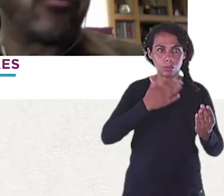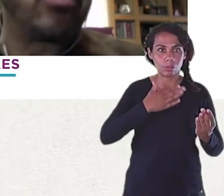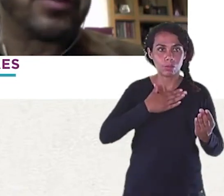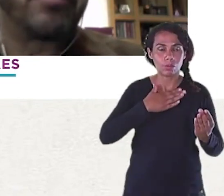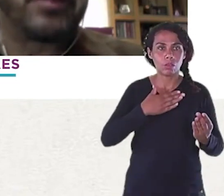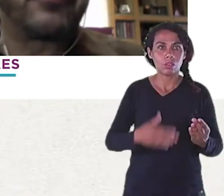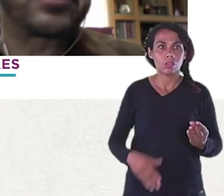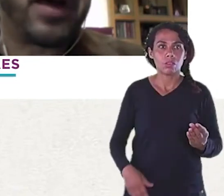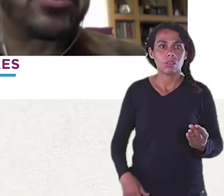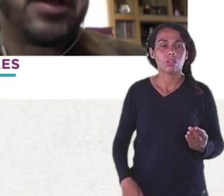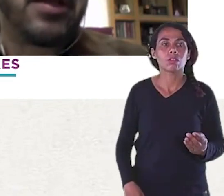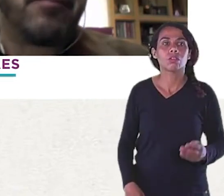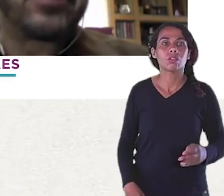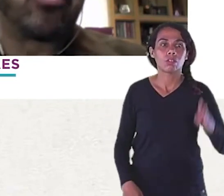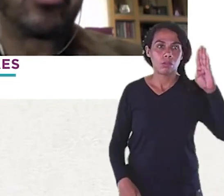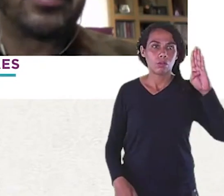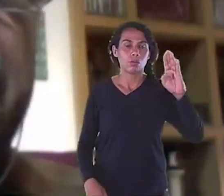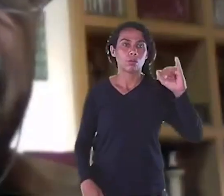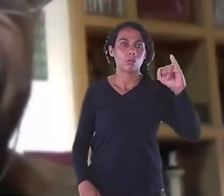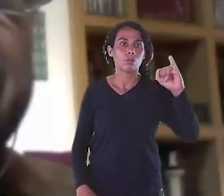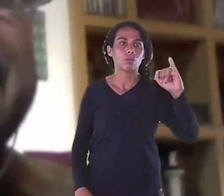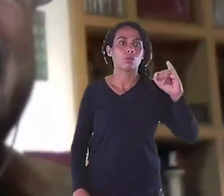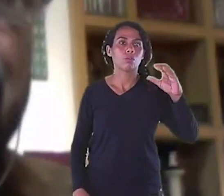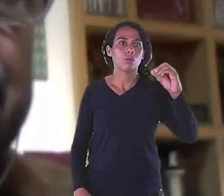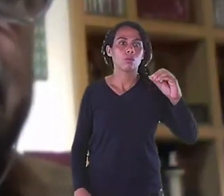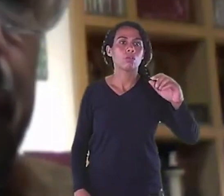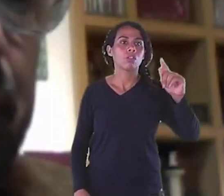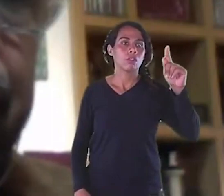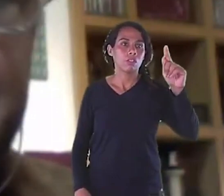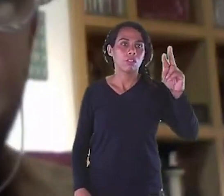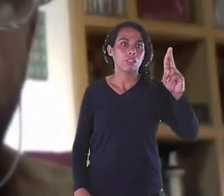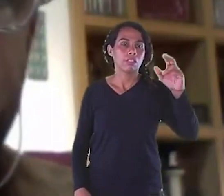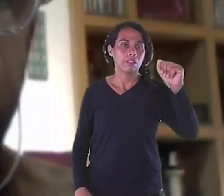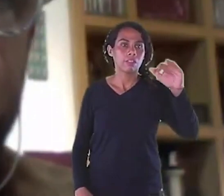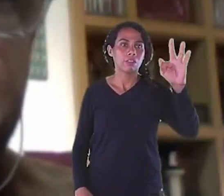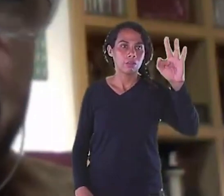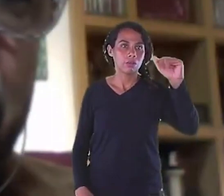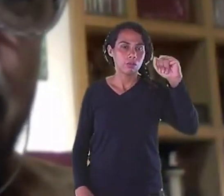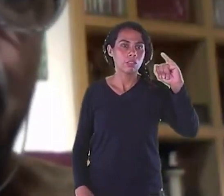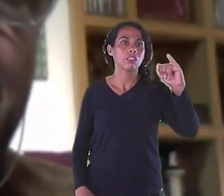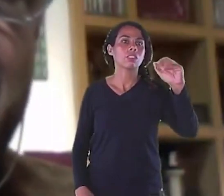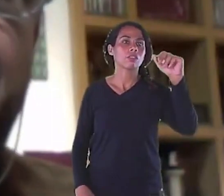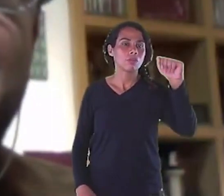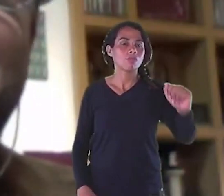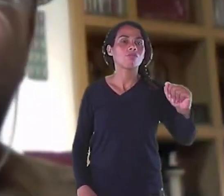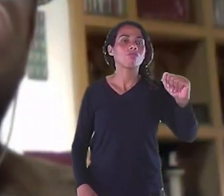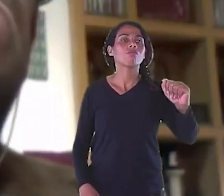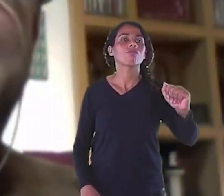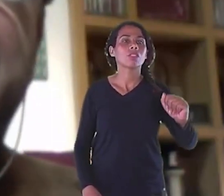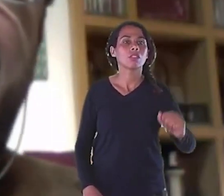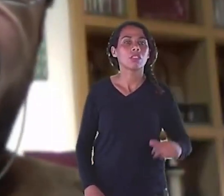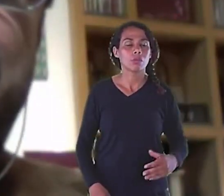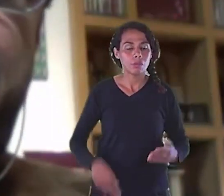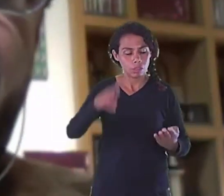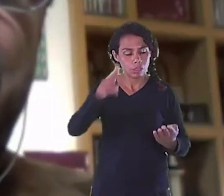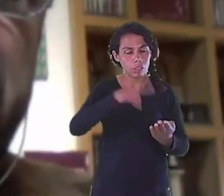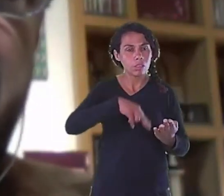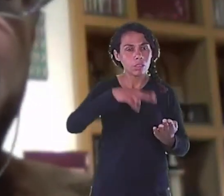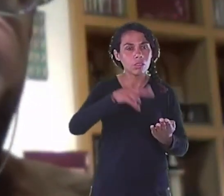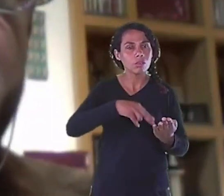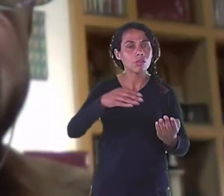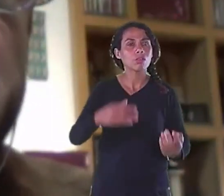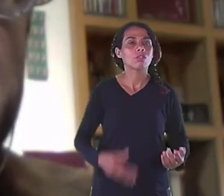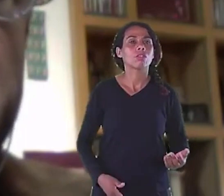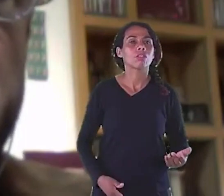Bibliográficas eu coloquei Porque faz parte Mas não coloquei Citações No livro Para ficar justamente Uma leitura leve Agora voltando A sua